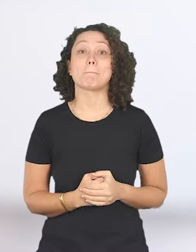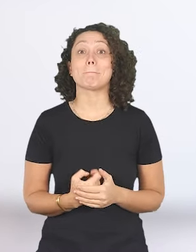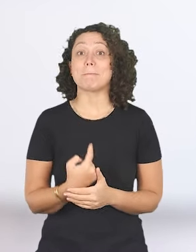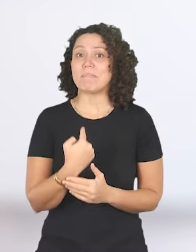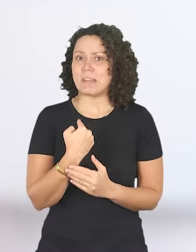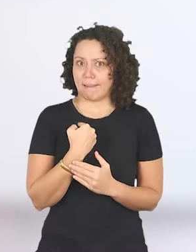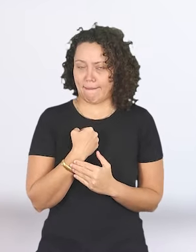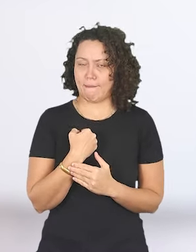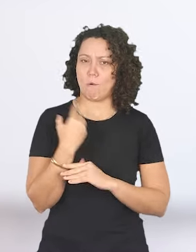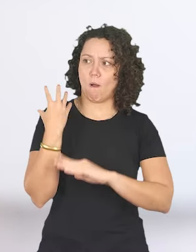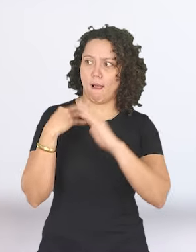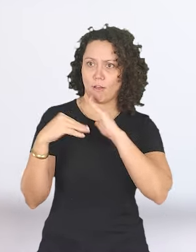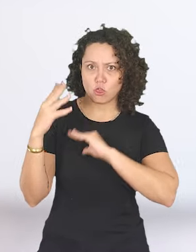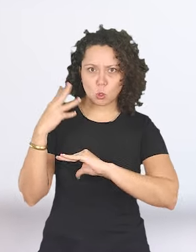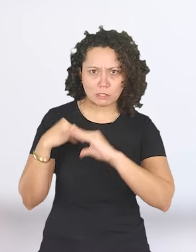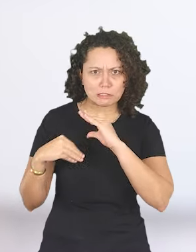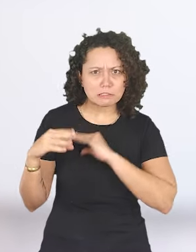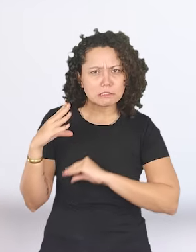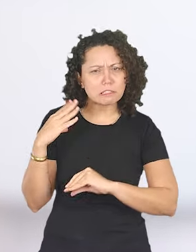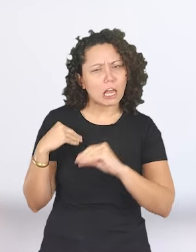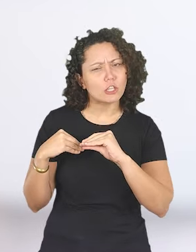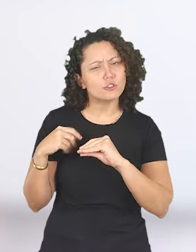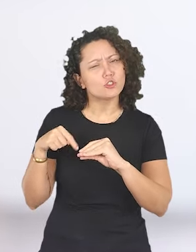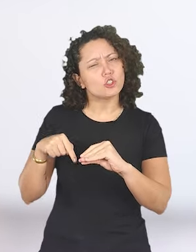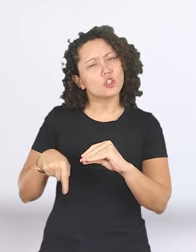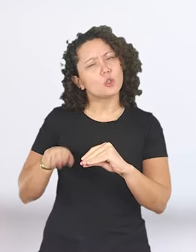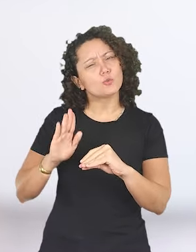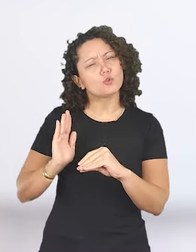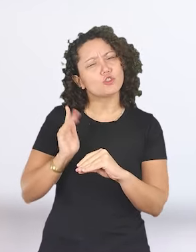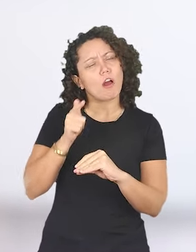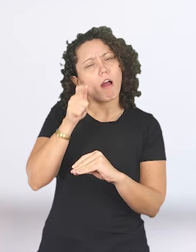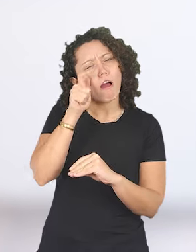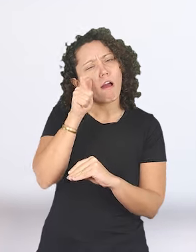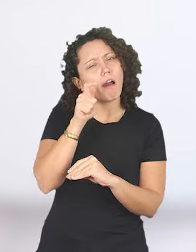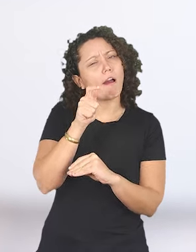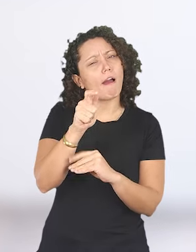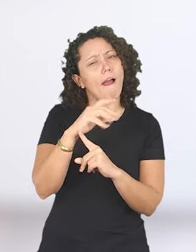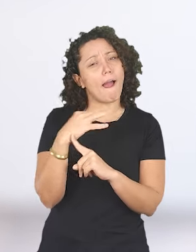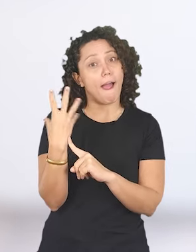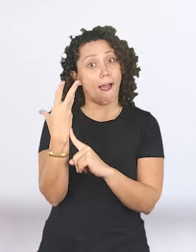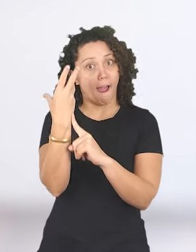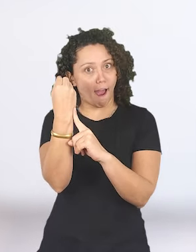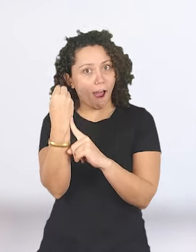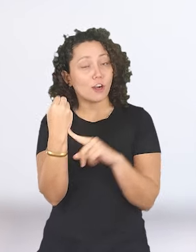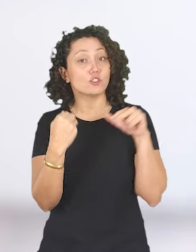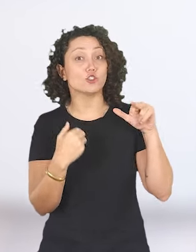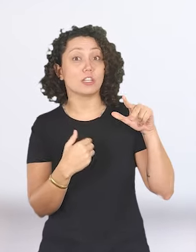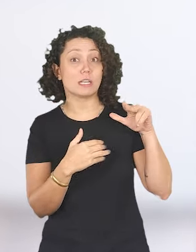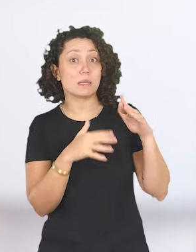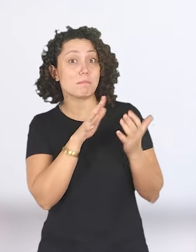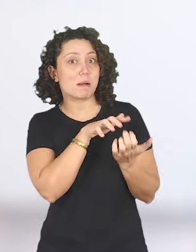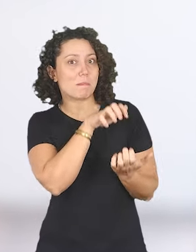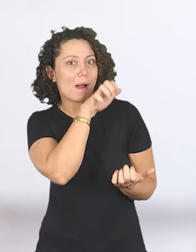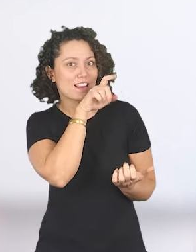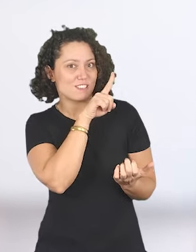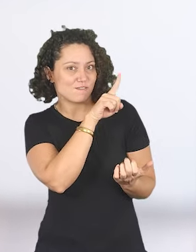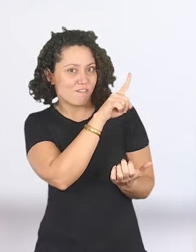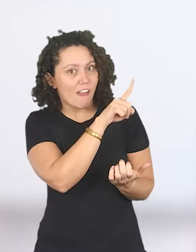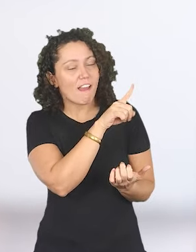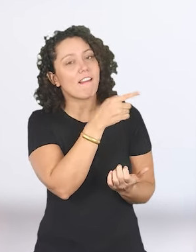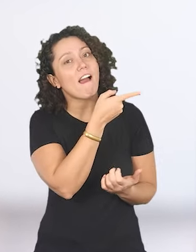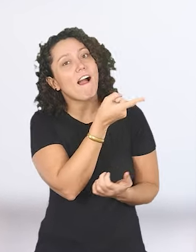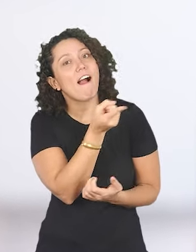Eu, desde a minha adolescência, eu comecei a me interessar por arte, a minha irmã mais velha foi fazer o